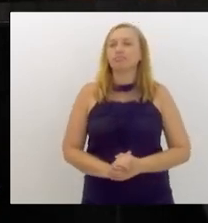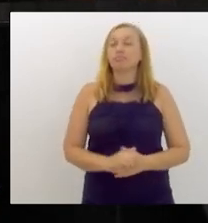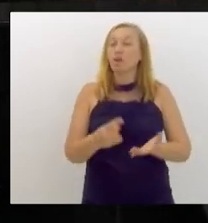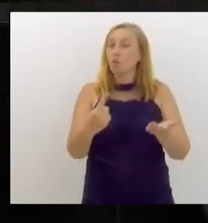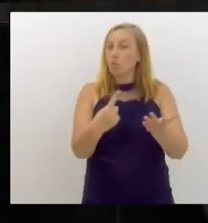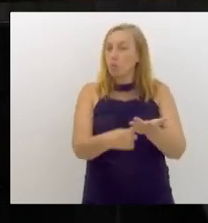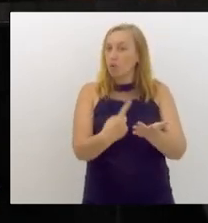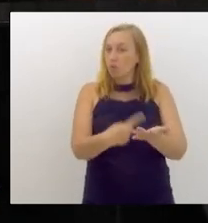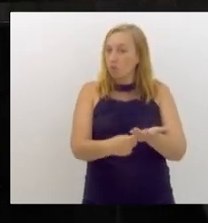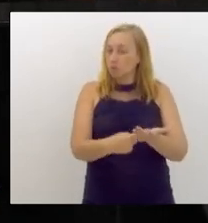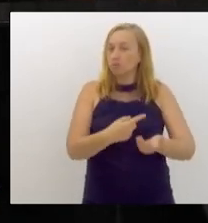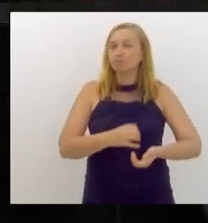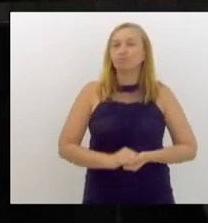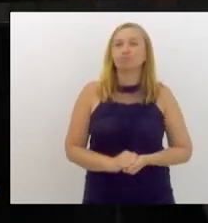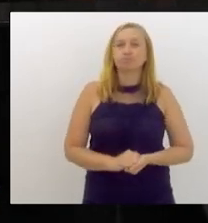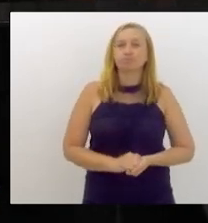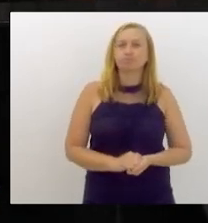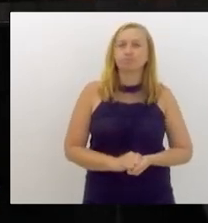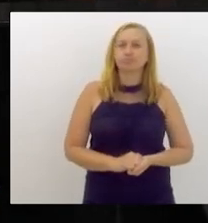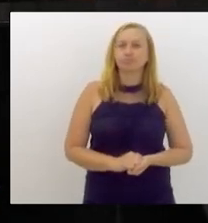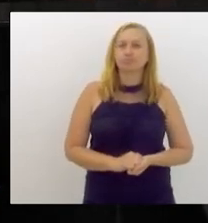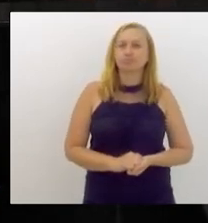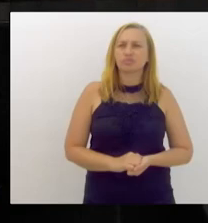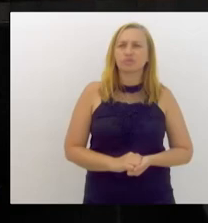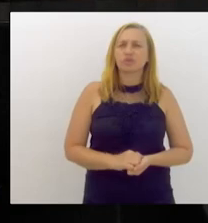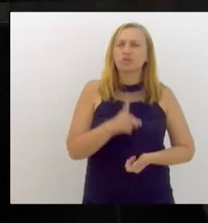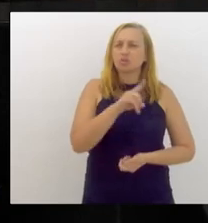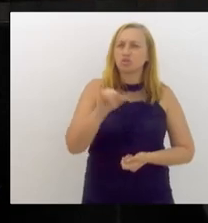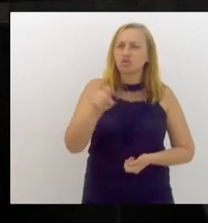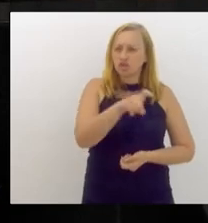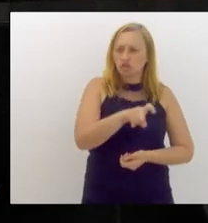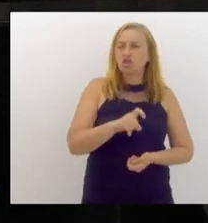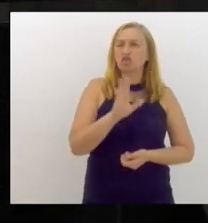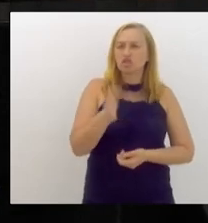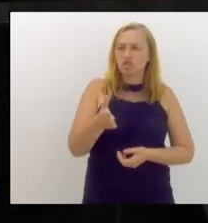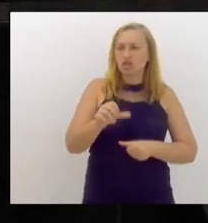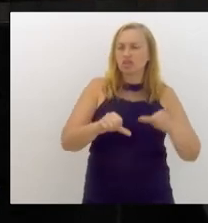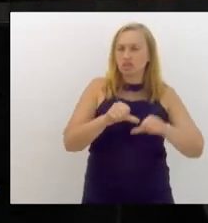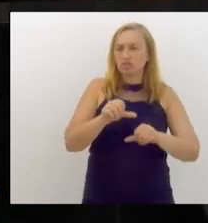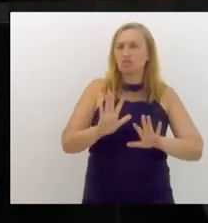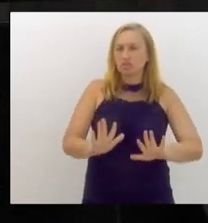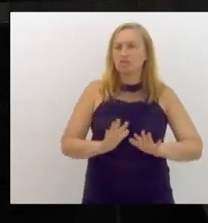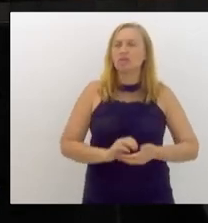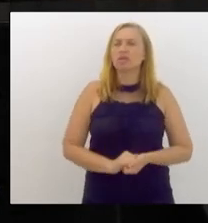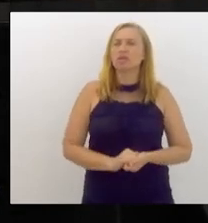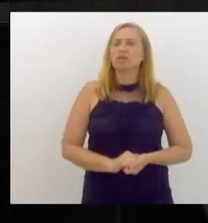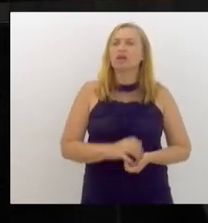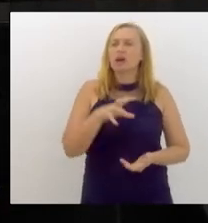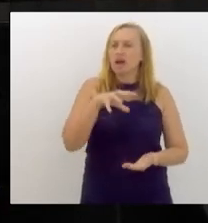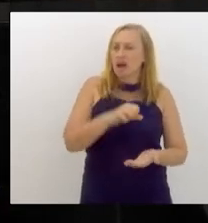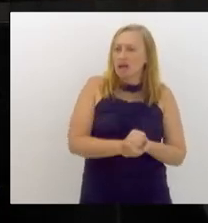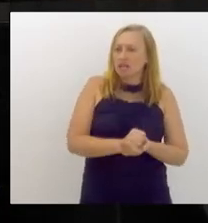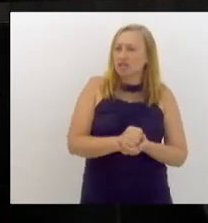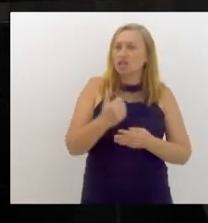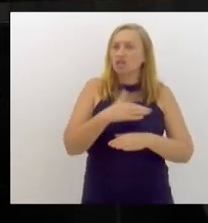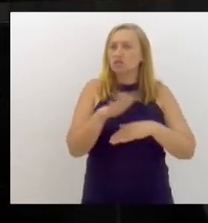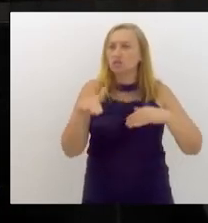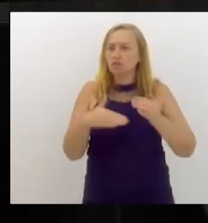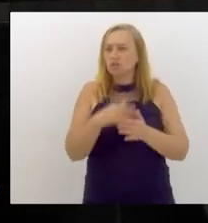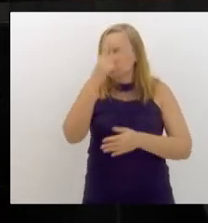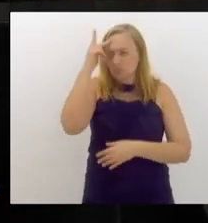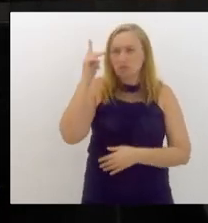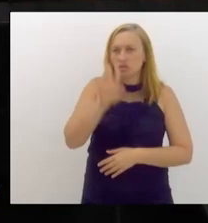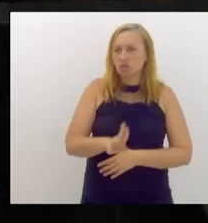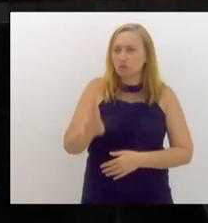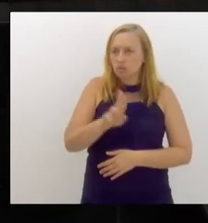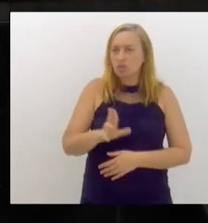acordo de, a partir de um dia X, que já foi transferido, teriam que se cadastrar a todos os usuários para